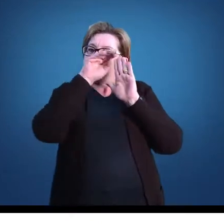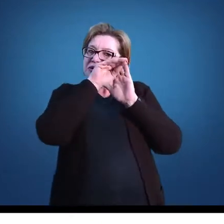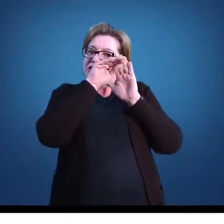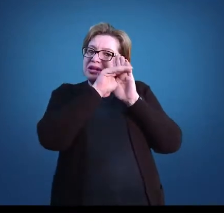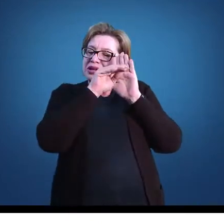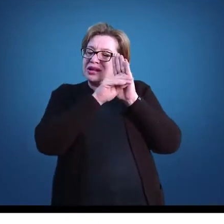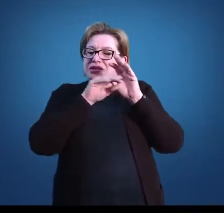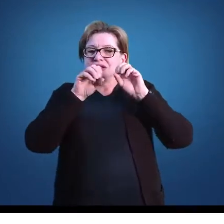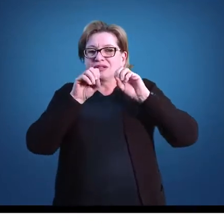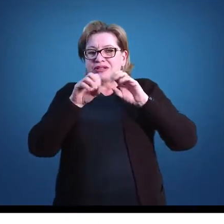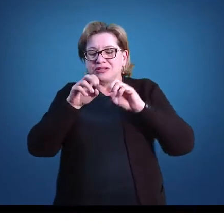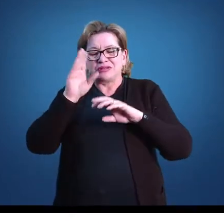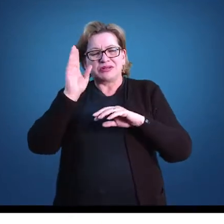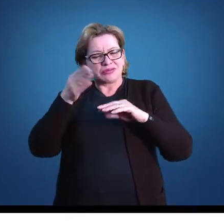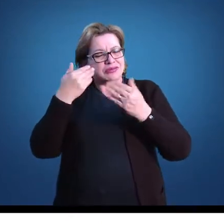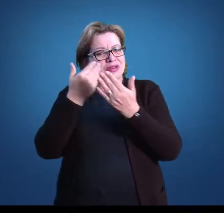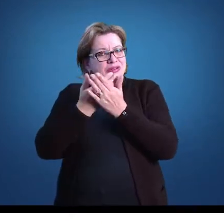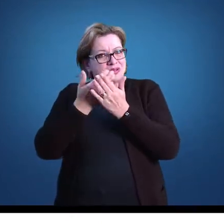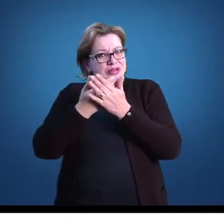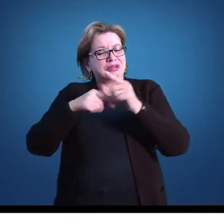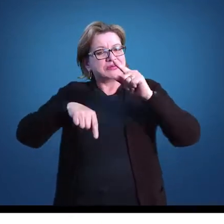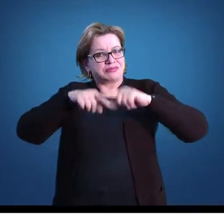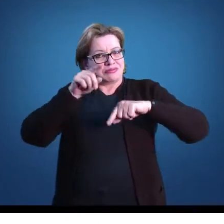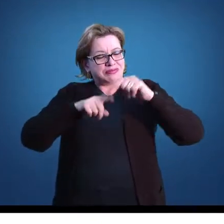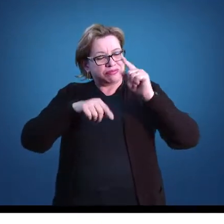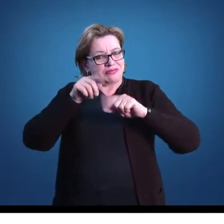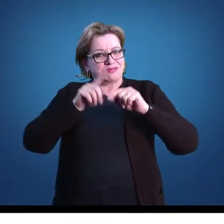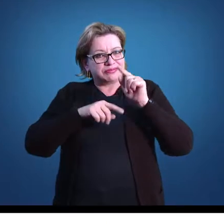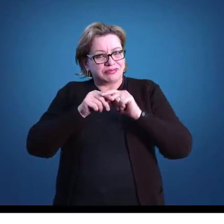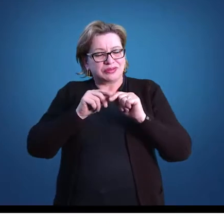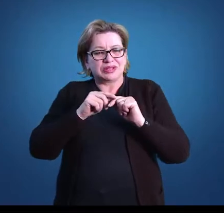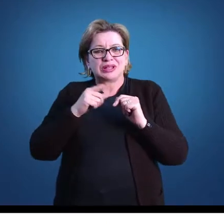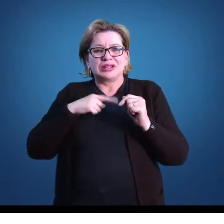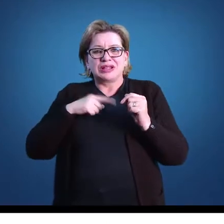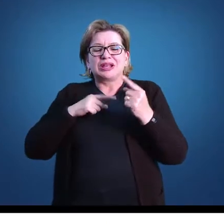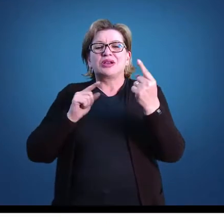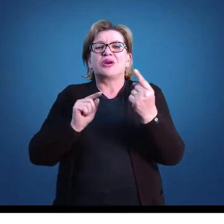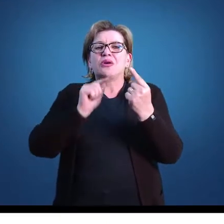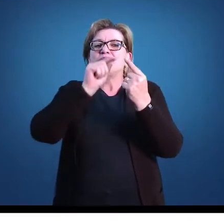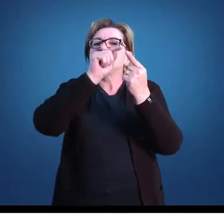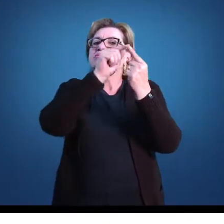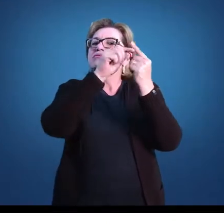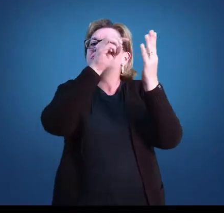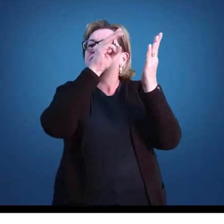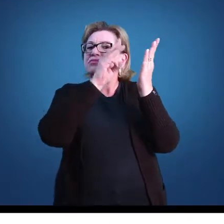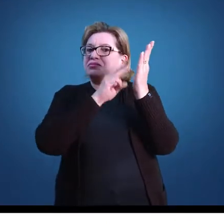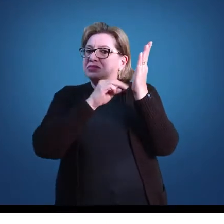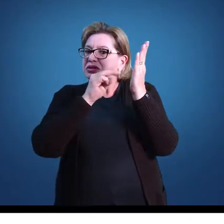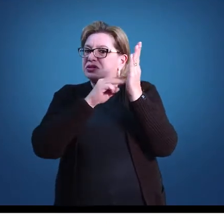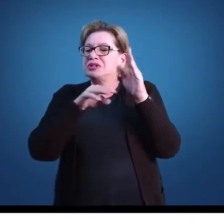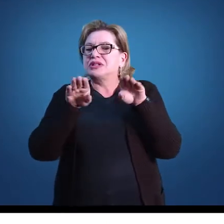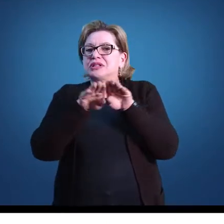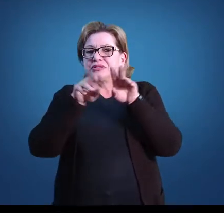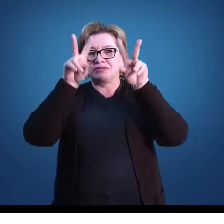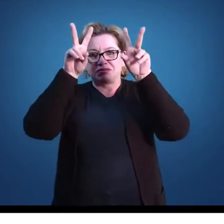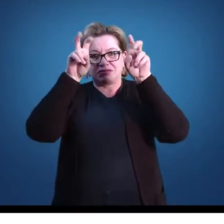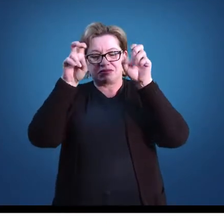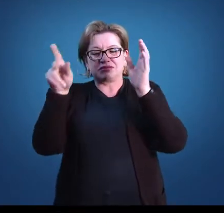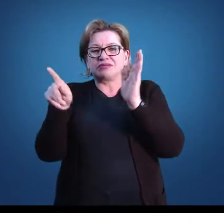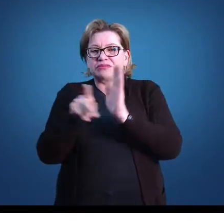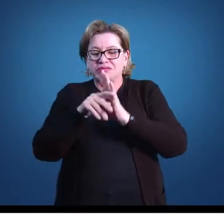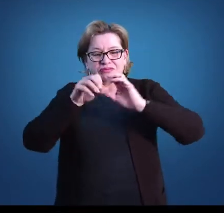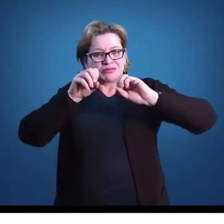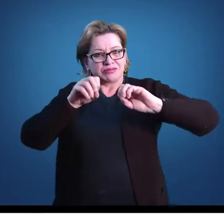como nós vimos no nosso material da disciplina, entre eles os objetivos, a metodologia e os conteúdos de ensino,